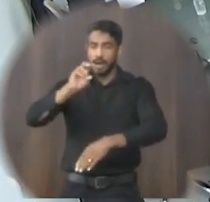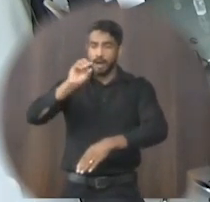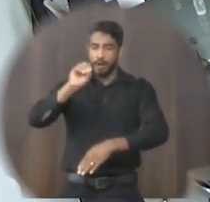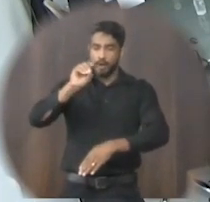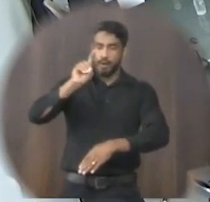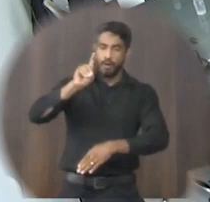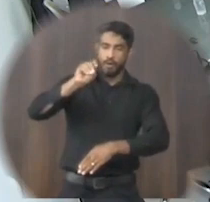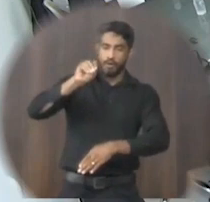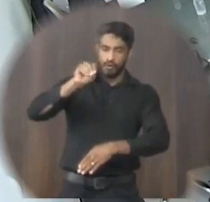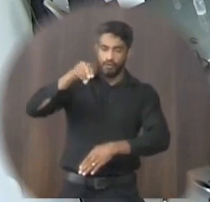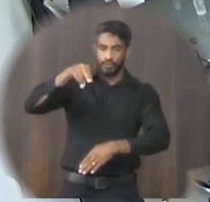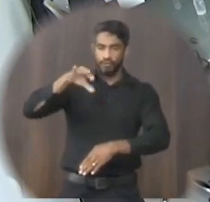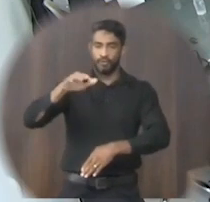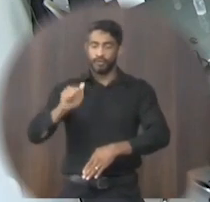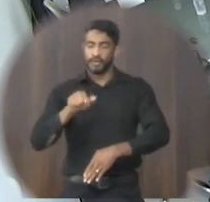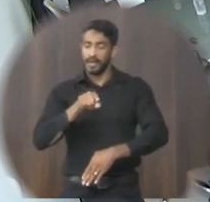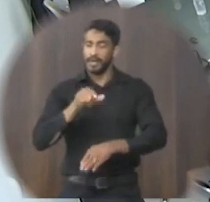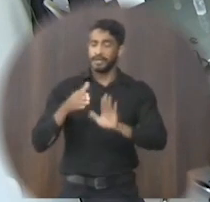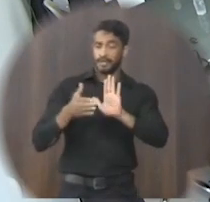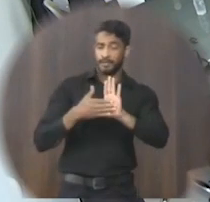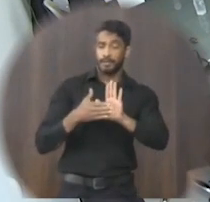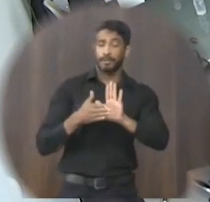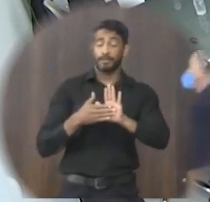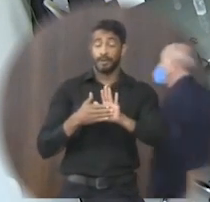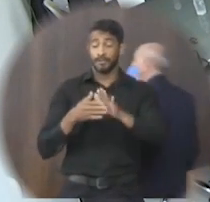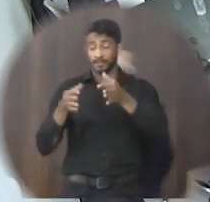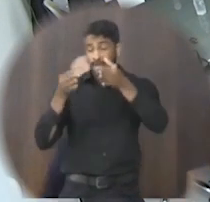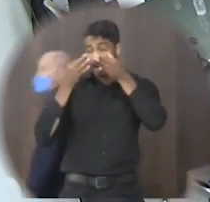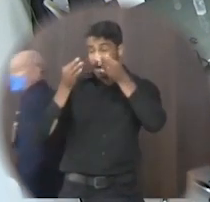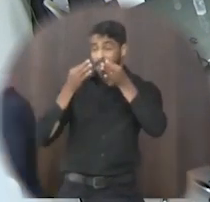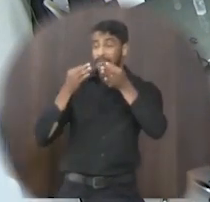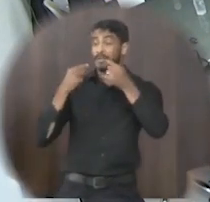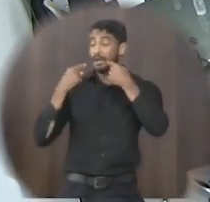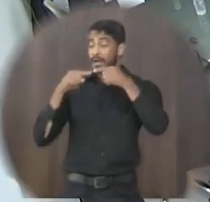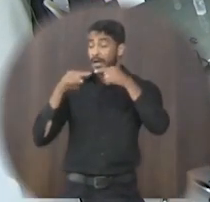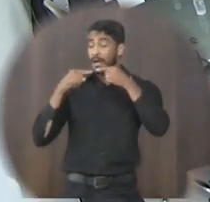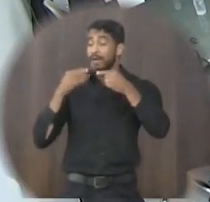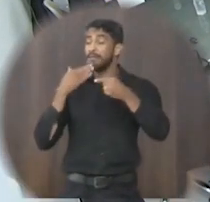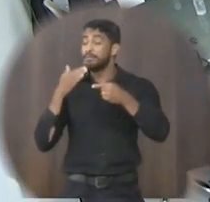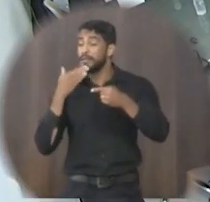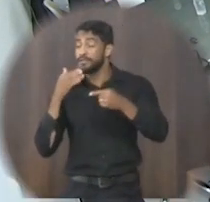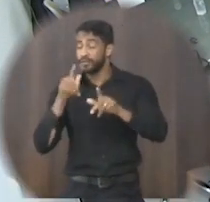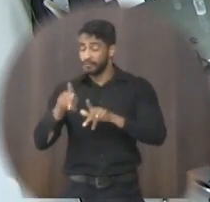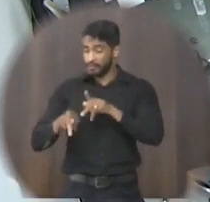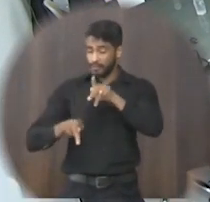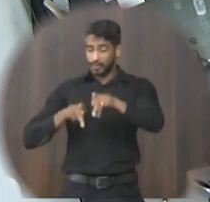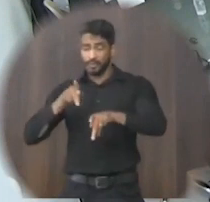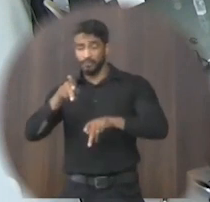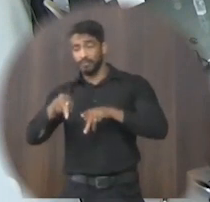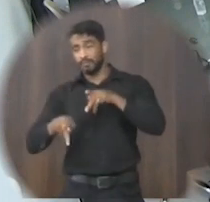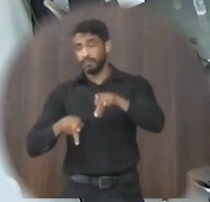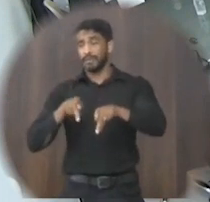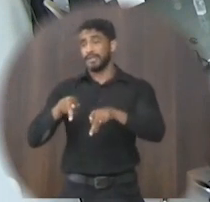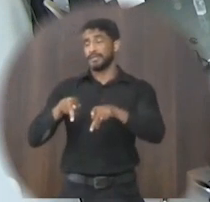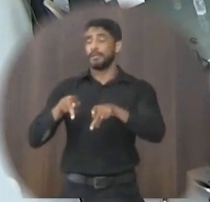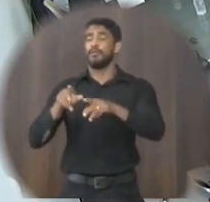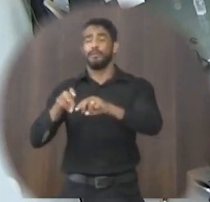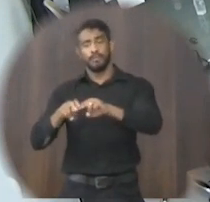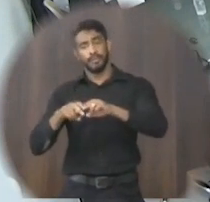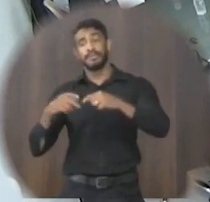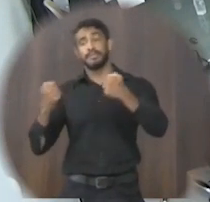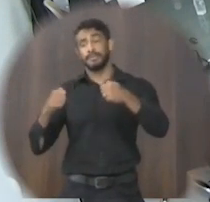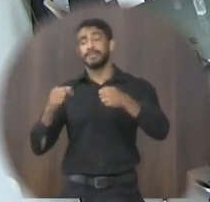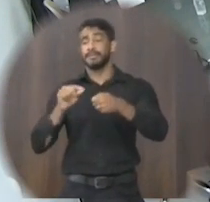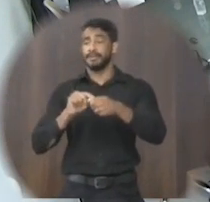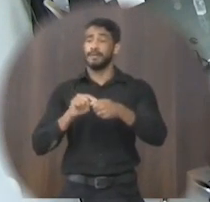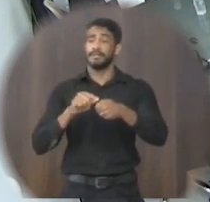Dente Grande a solicitação proposta vem no sentido de atender diversas reivindicações da população sendo assim solicitamos as providências que